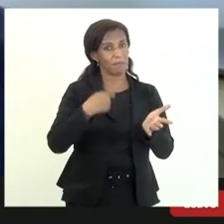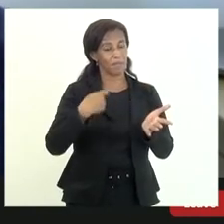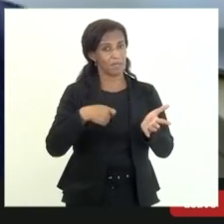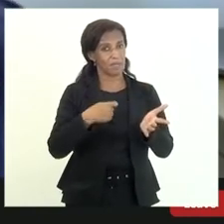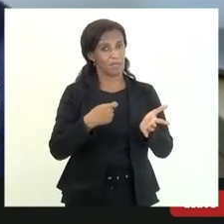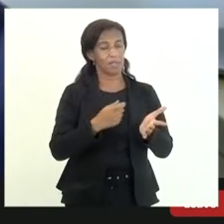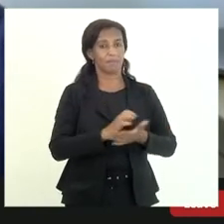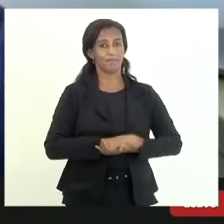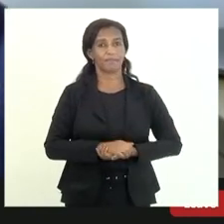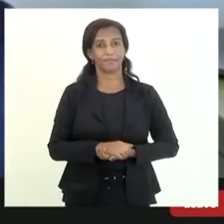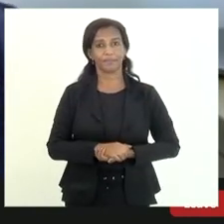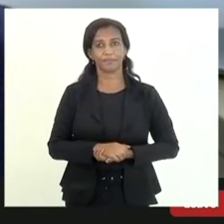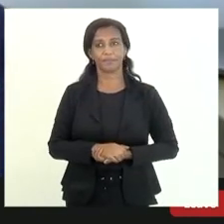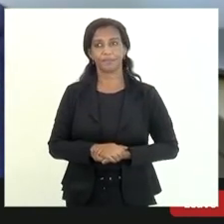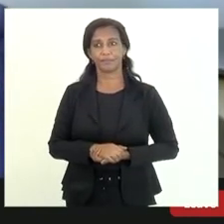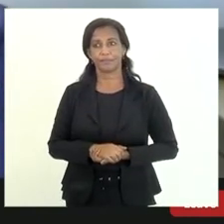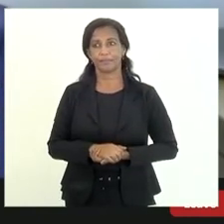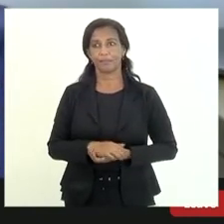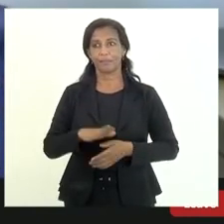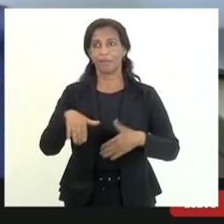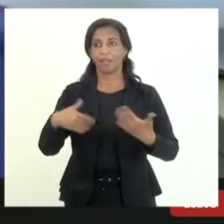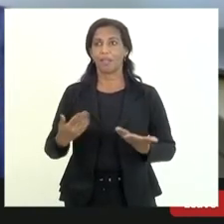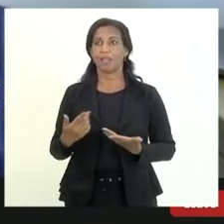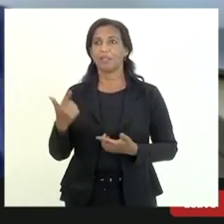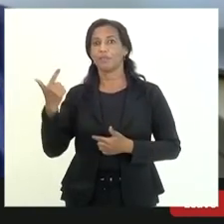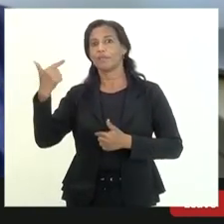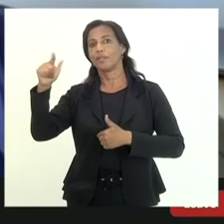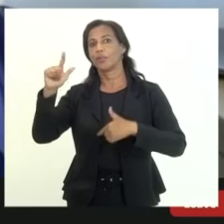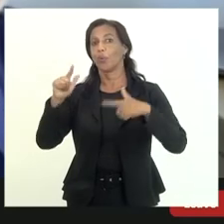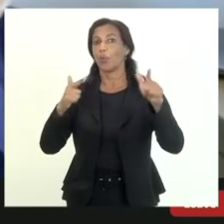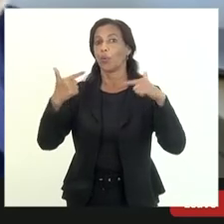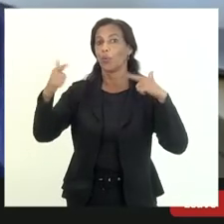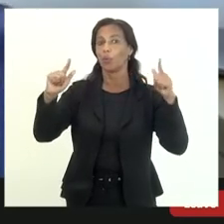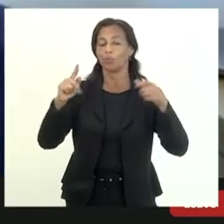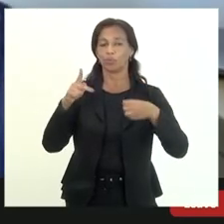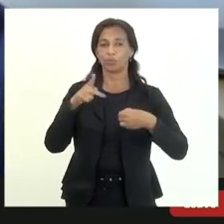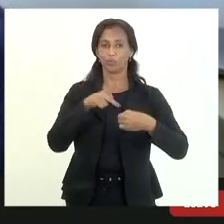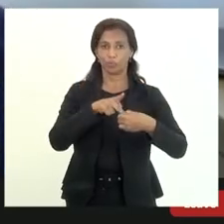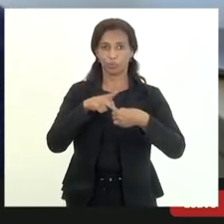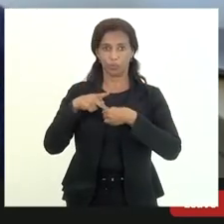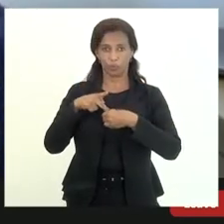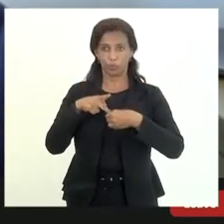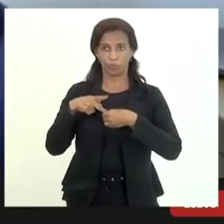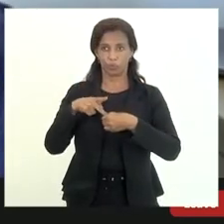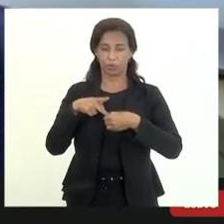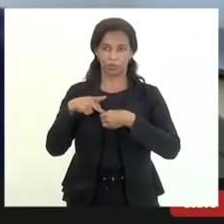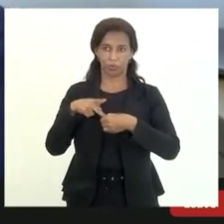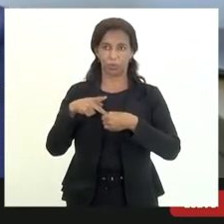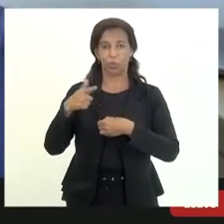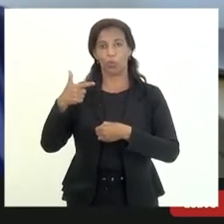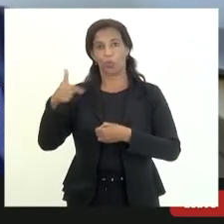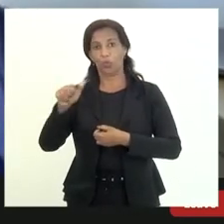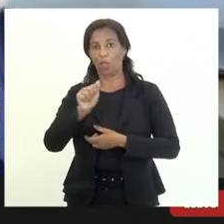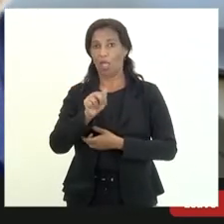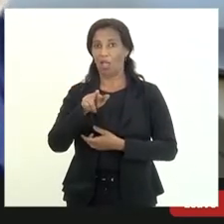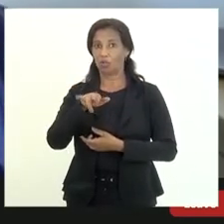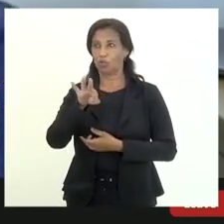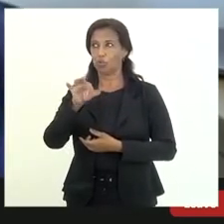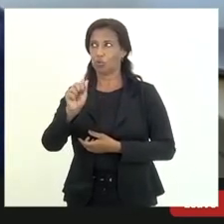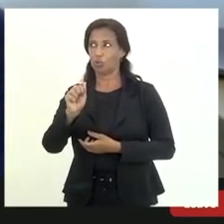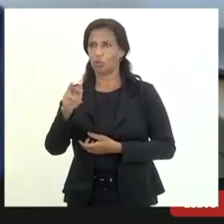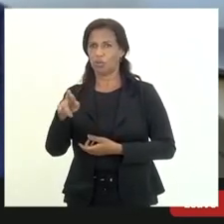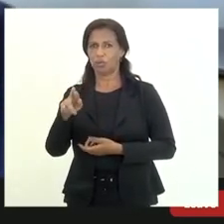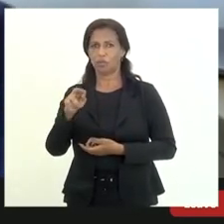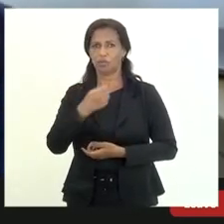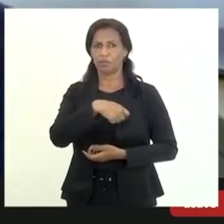doutor André vem os doutos procuradores vem os doutos auditores fiscais